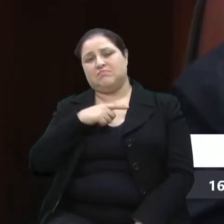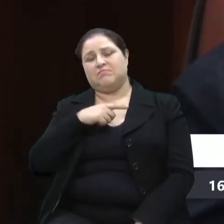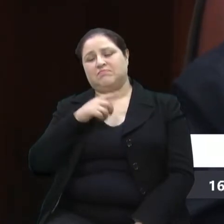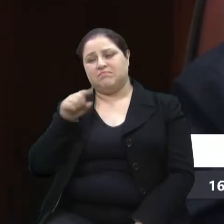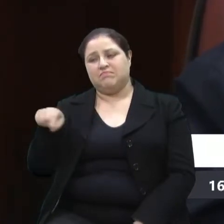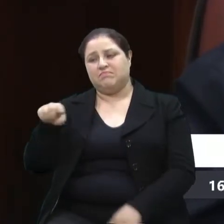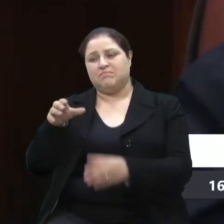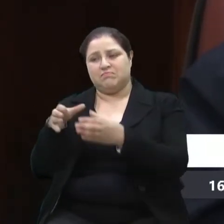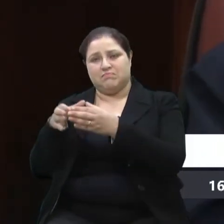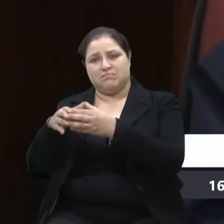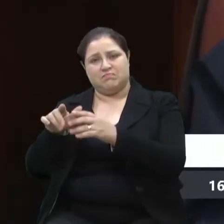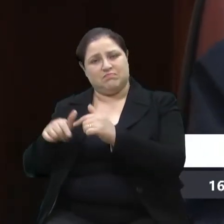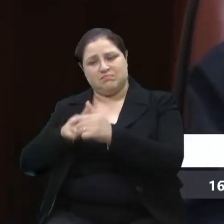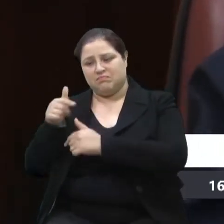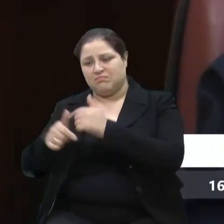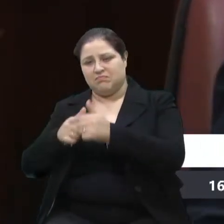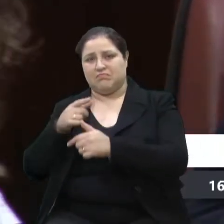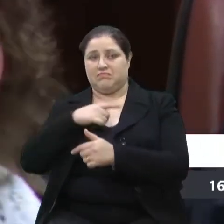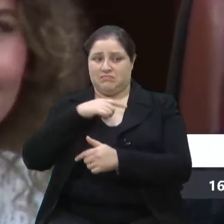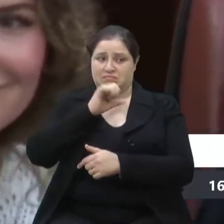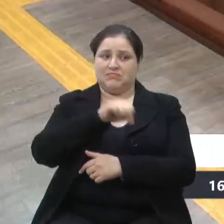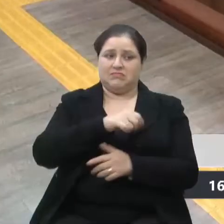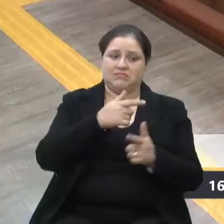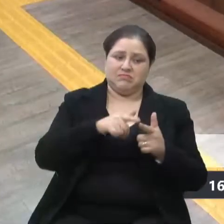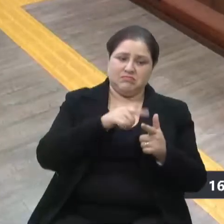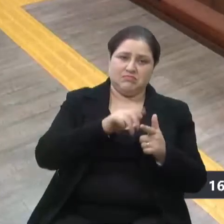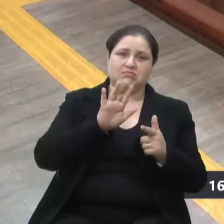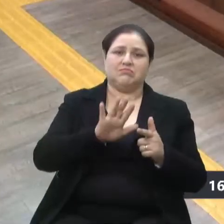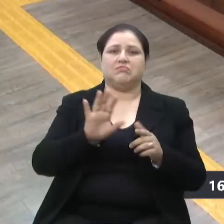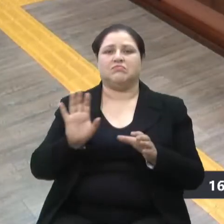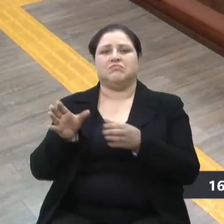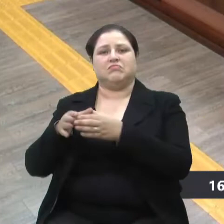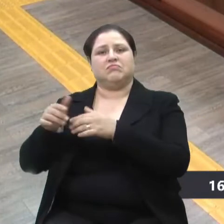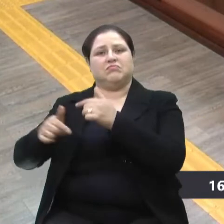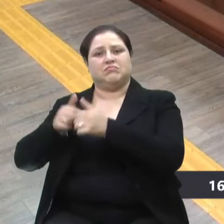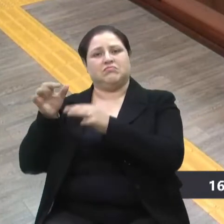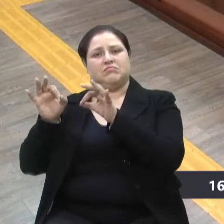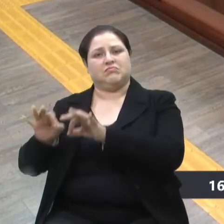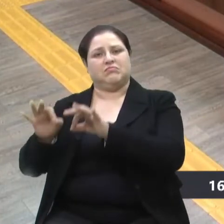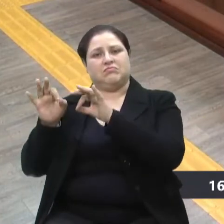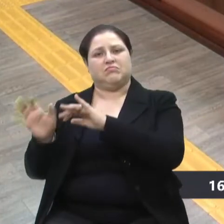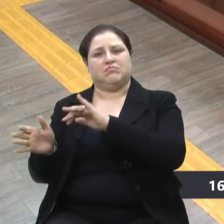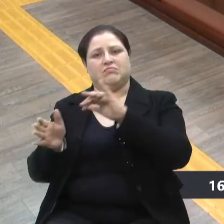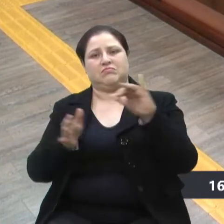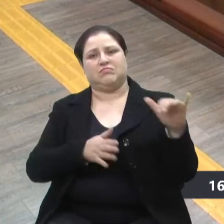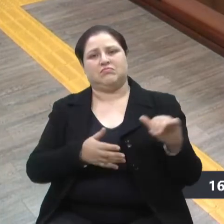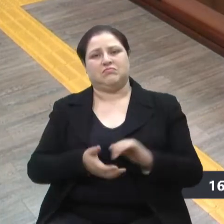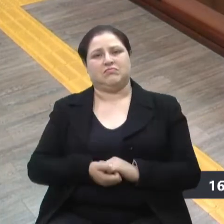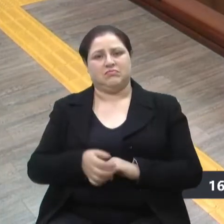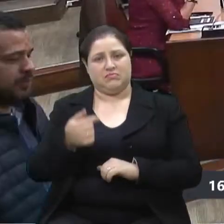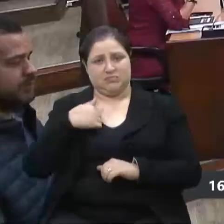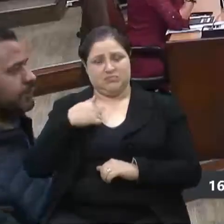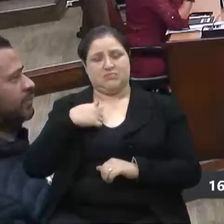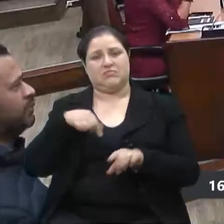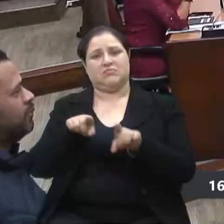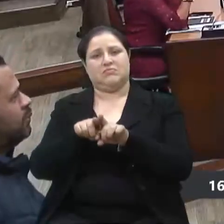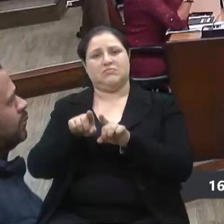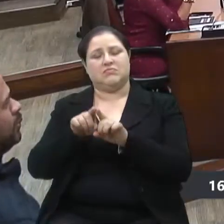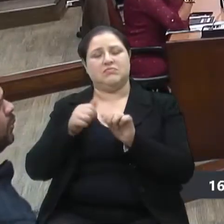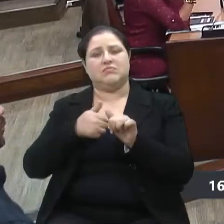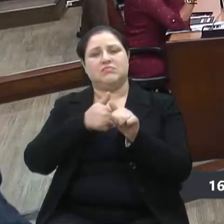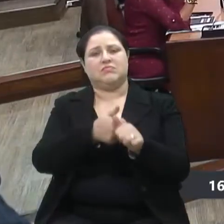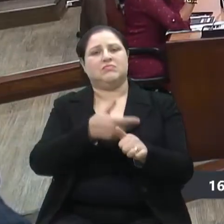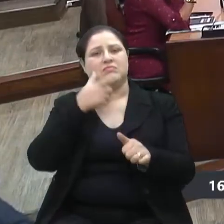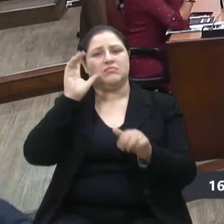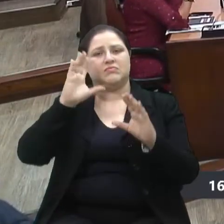está se fazendo dentro daquilo que temos. Obrigado. Rose, pois não. Eu também tive a oportunidade de acompanhar a solenidade